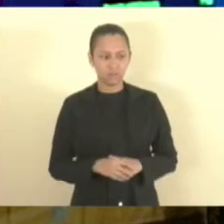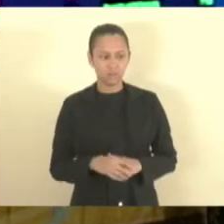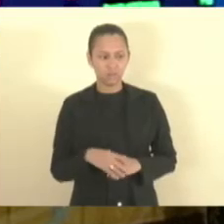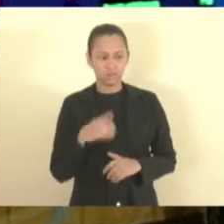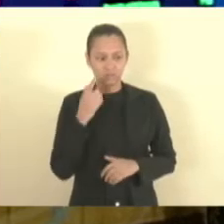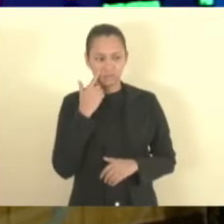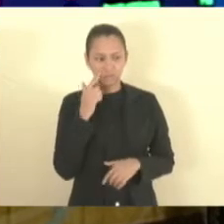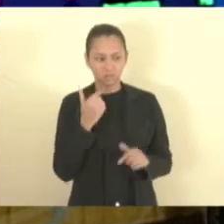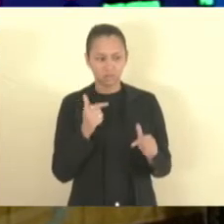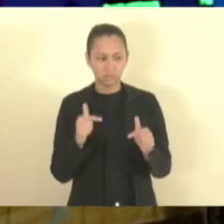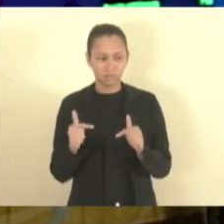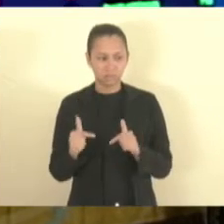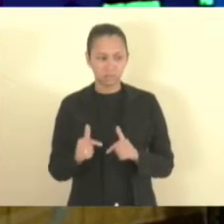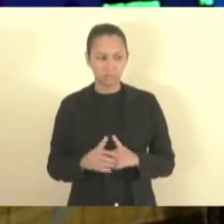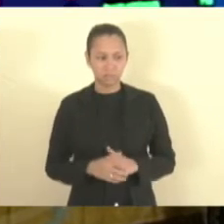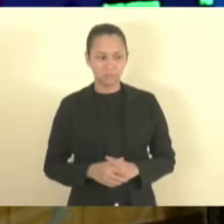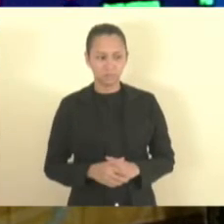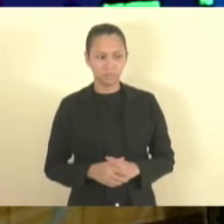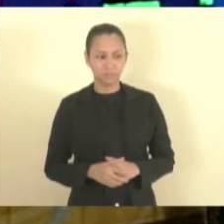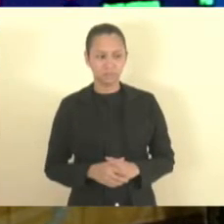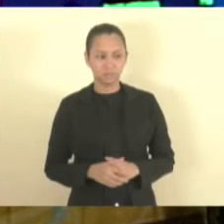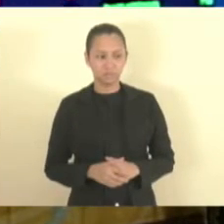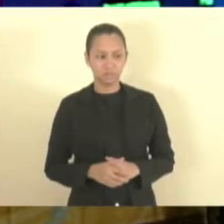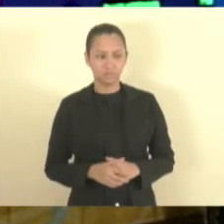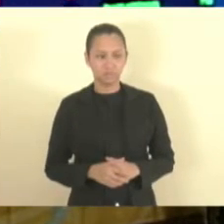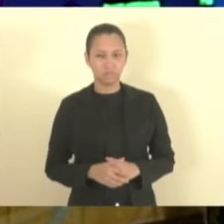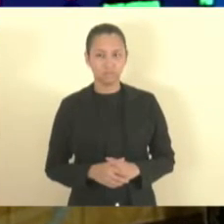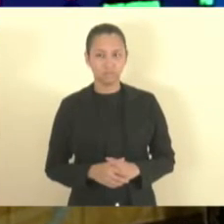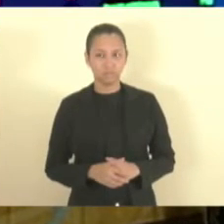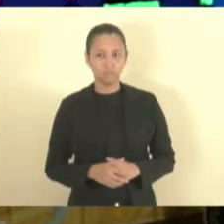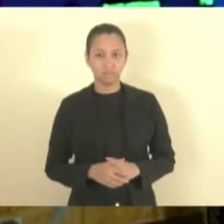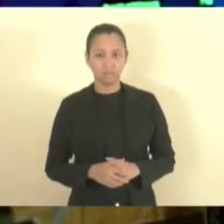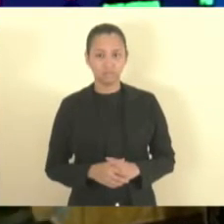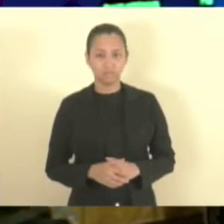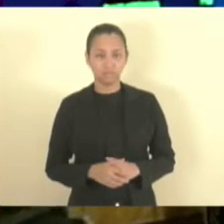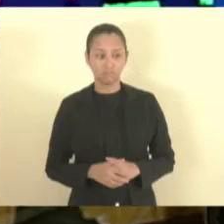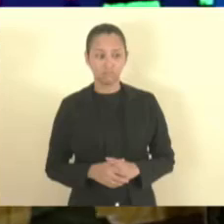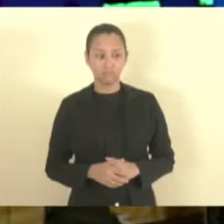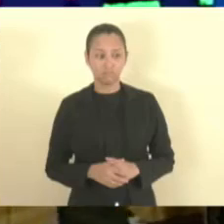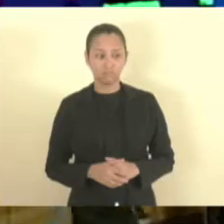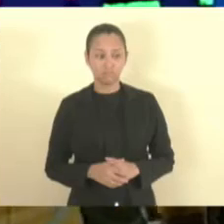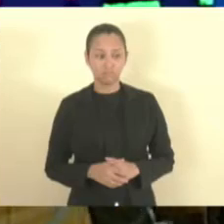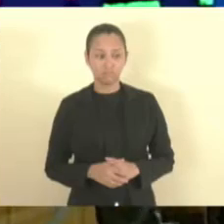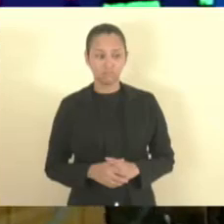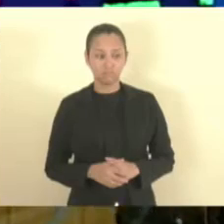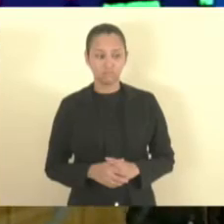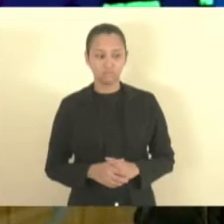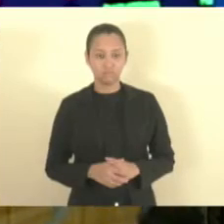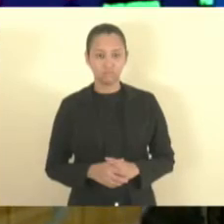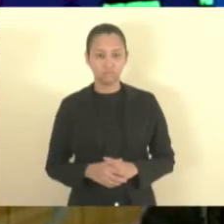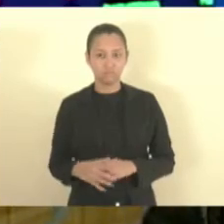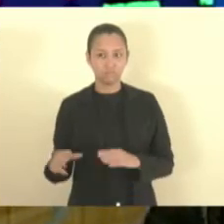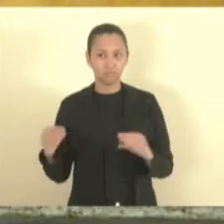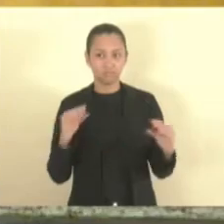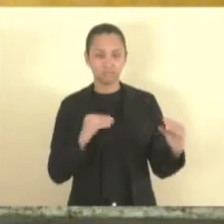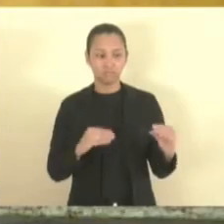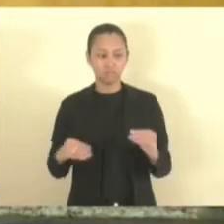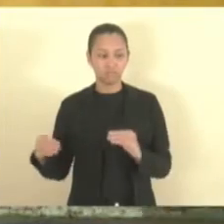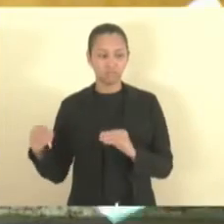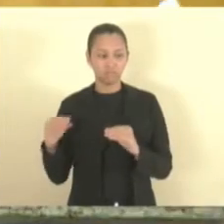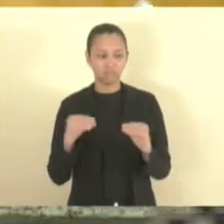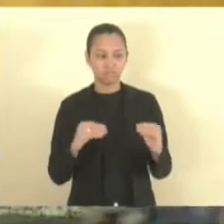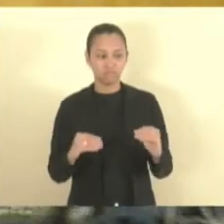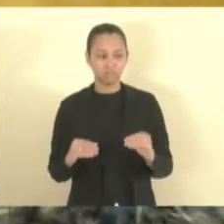agora são colocados pelo delegado da Lino Baez. Vamos acompanhar os trabalhos. Bom dia.